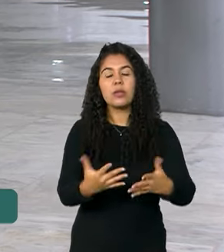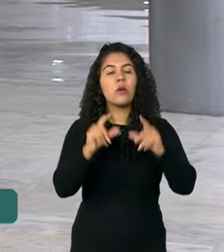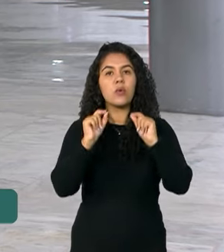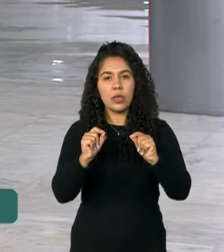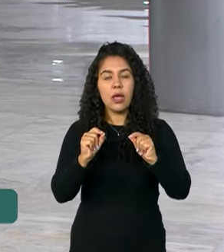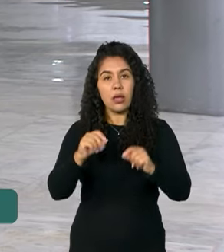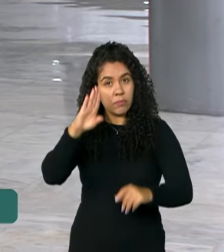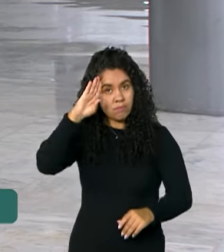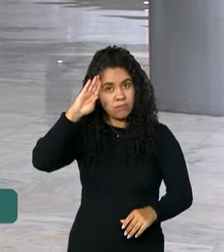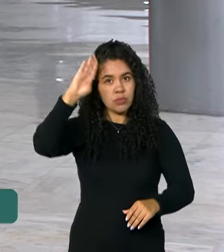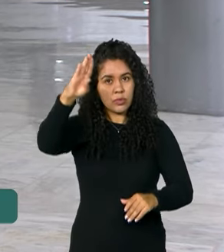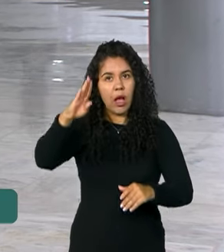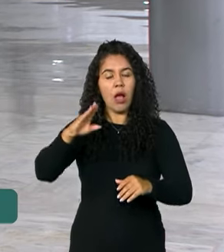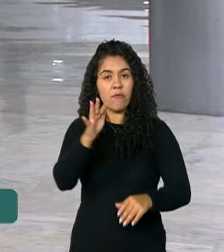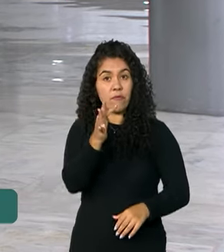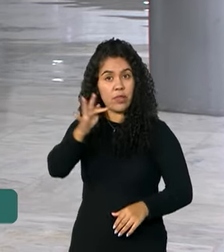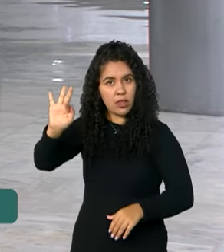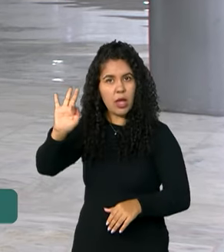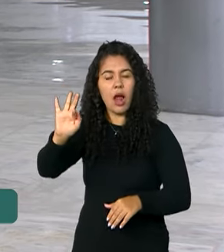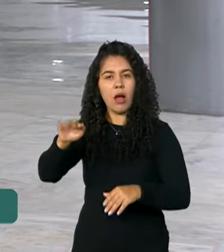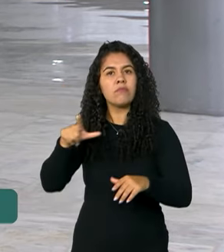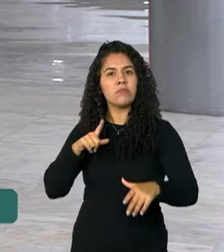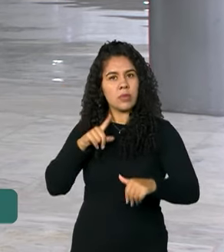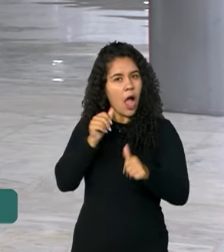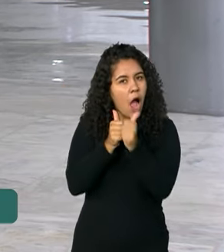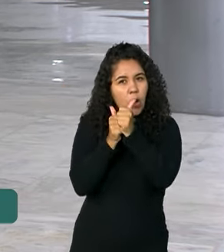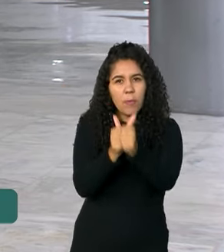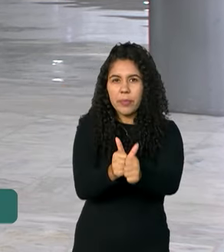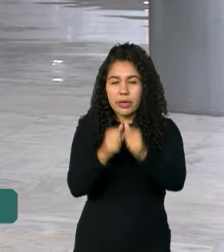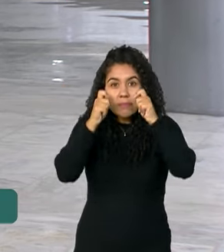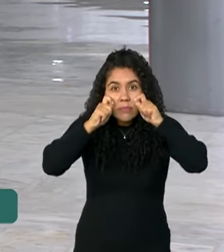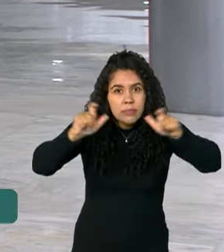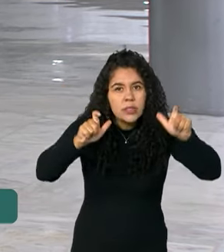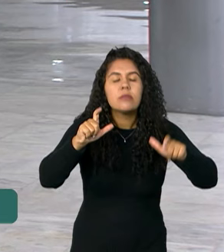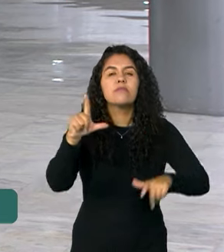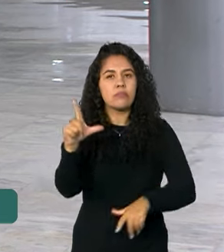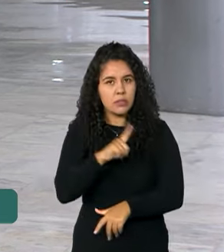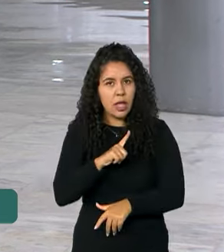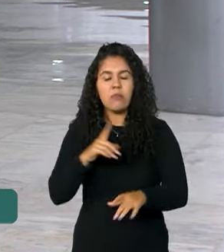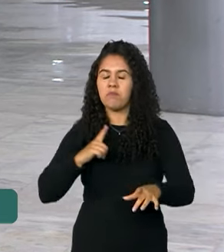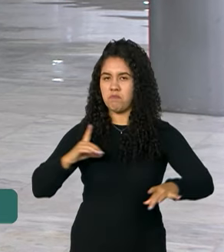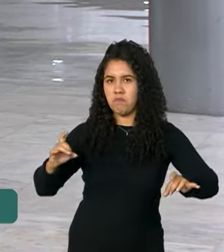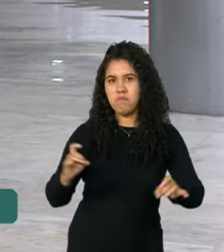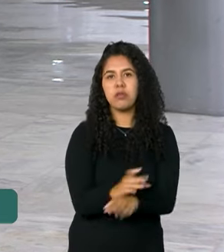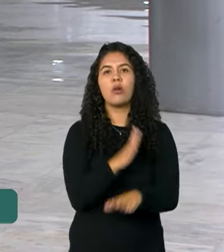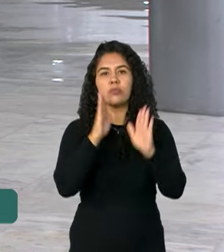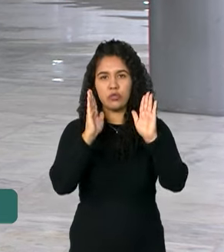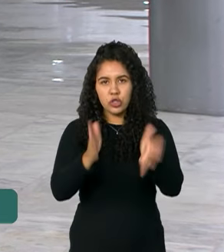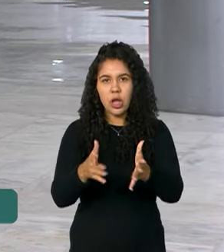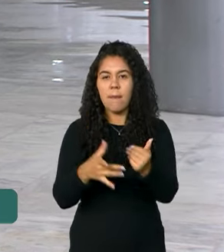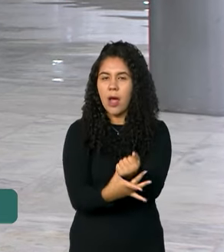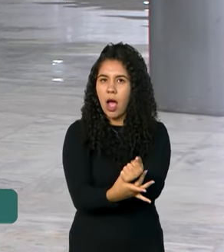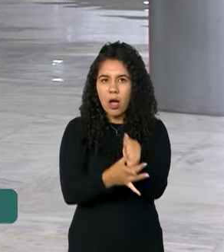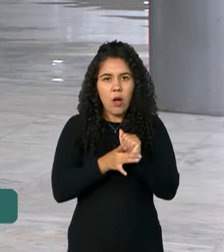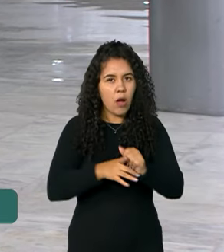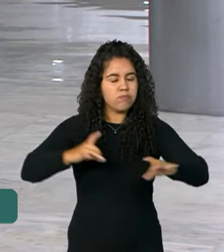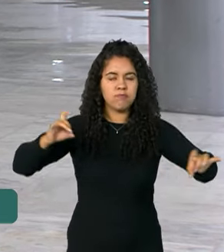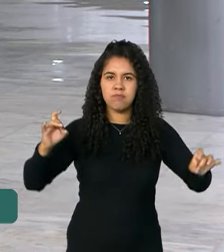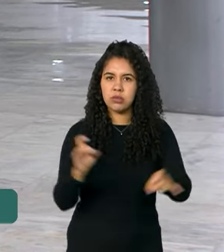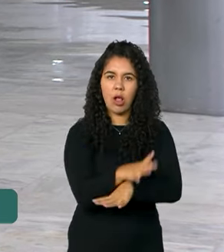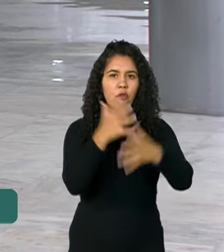Federais de Segurança acompanham atentamente os acontecimentos e estão preparadas para assegurar o pleno